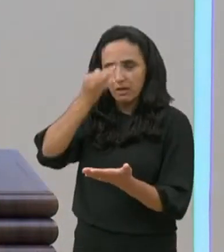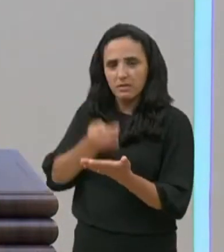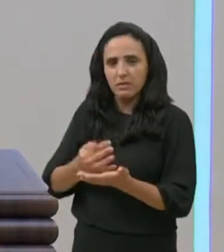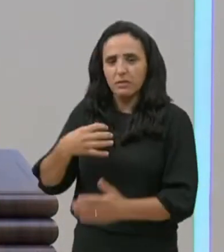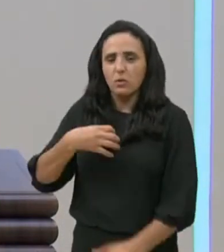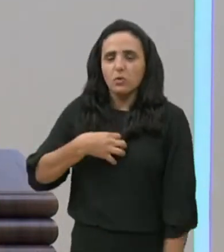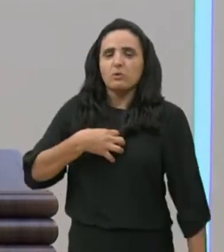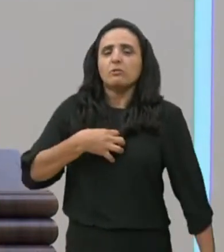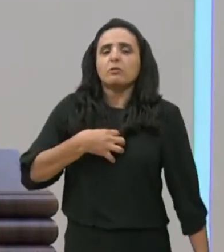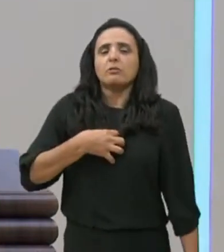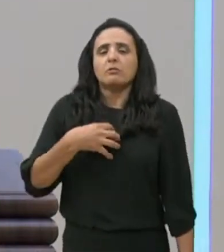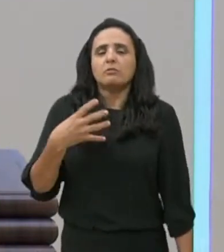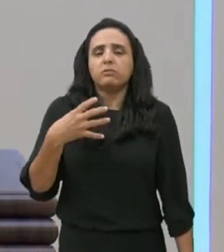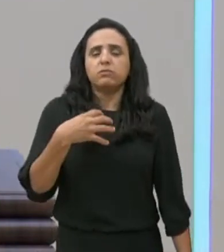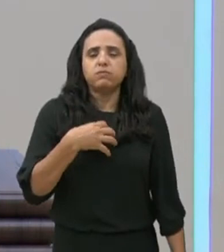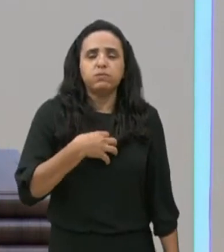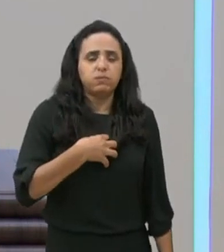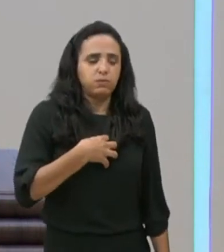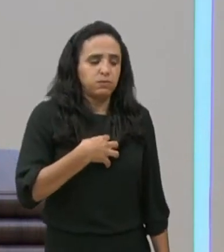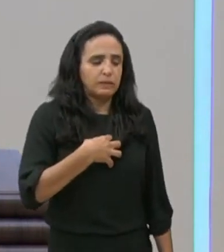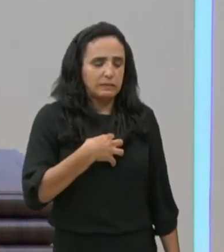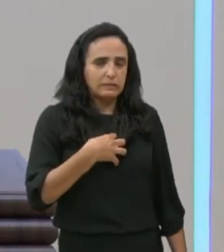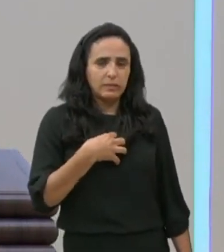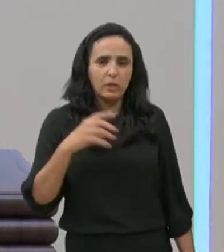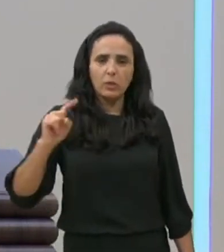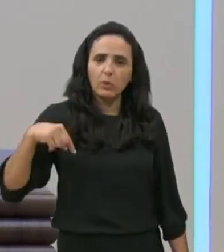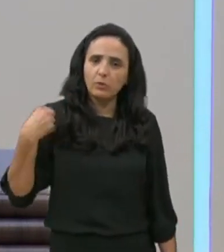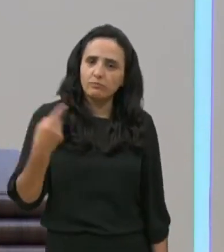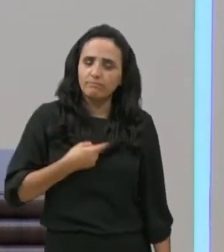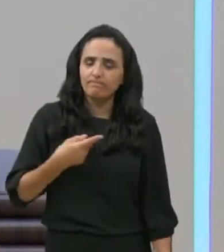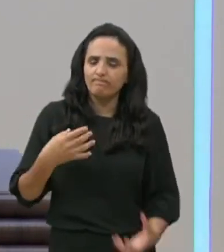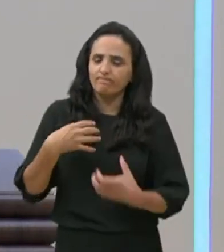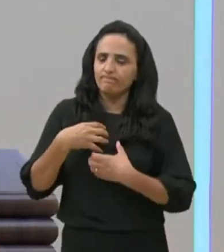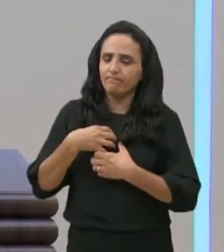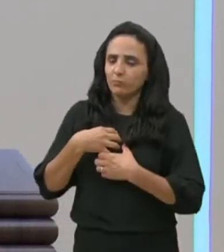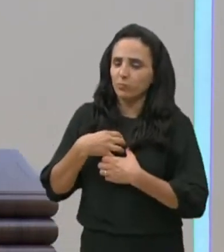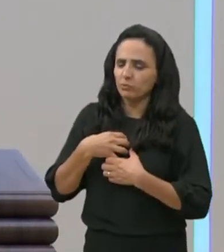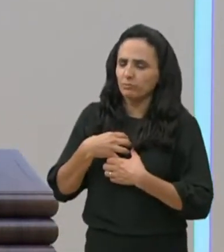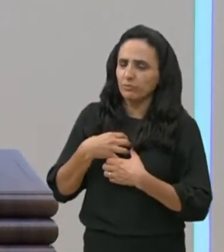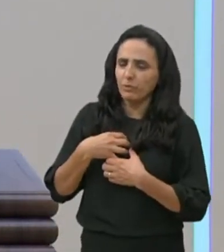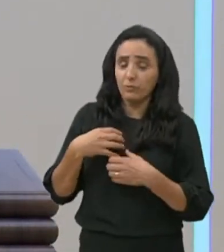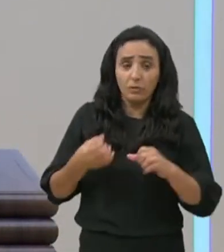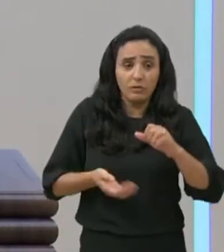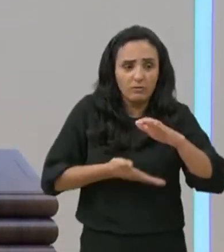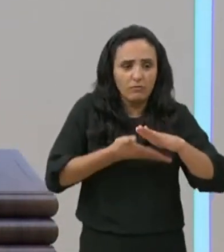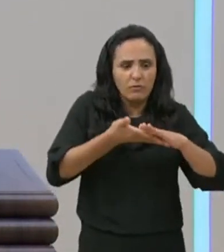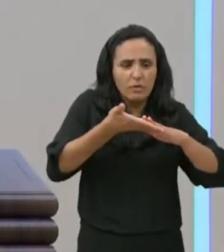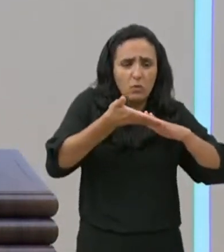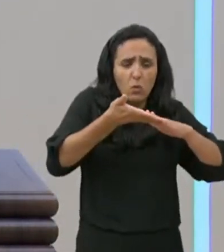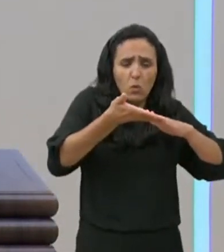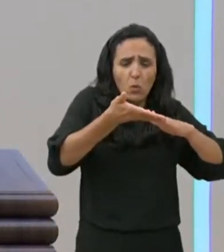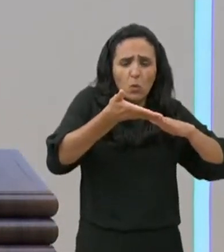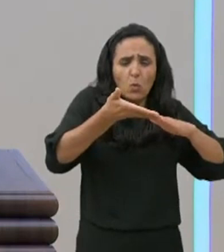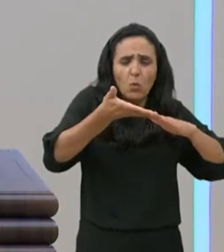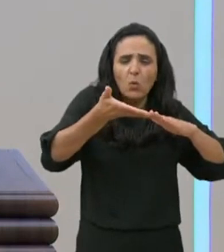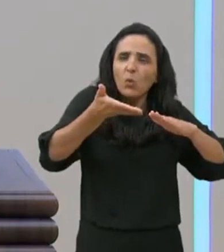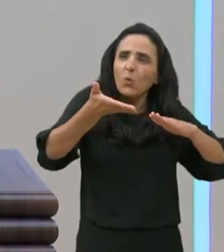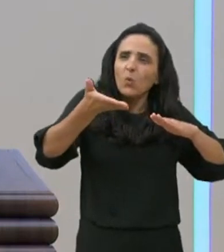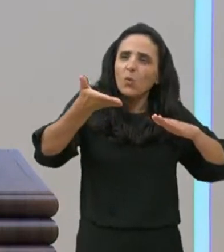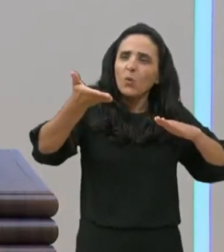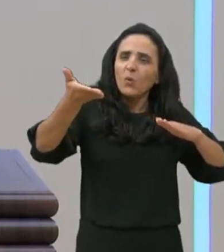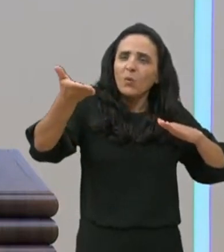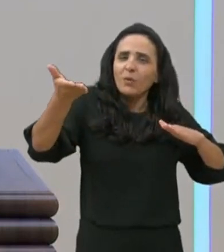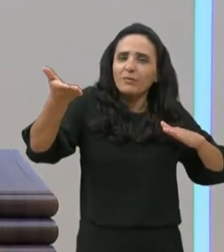estar abastecendo, a tua fé, quando a gente viaja, em uma viagem longa, normalmente, a gente enche, o